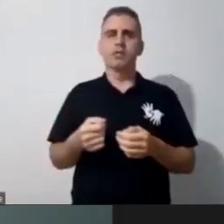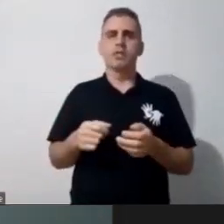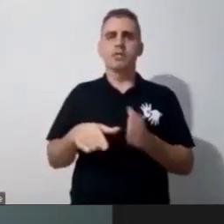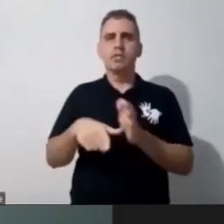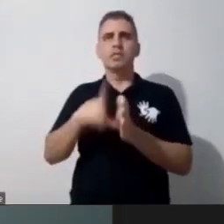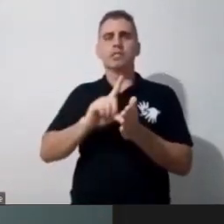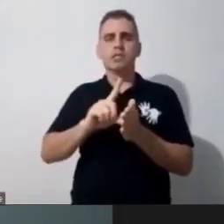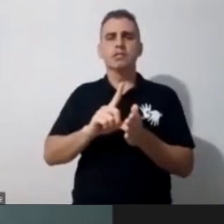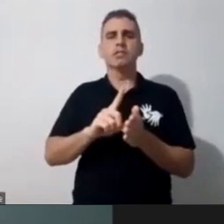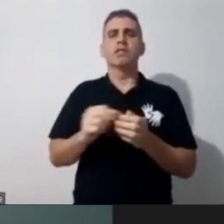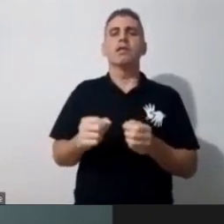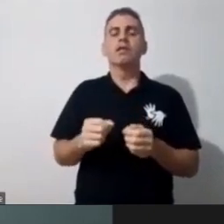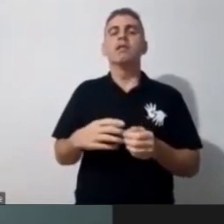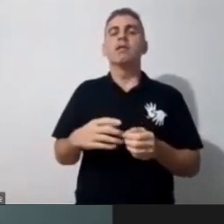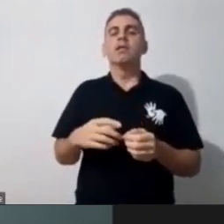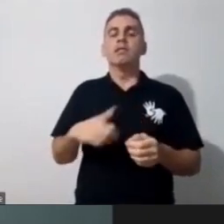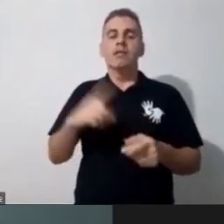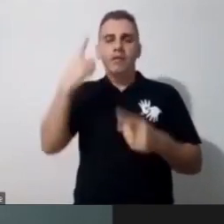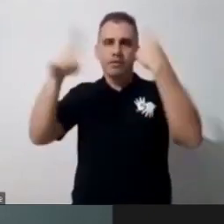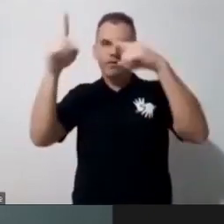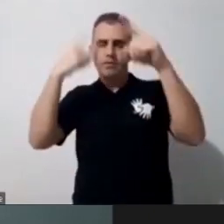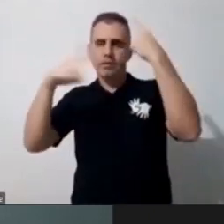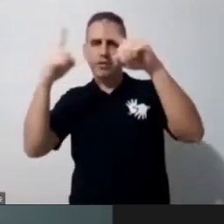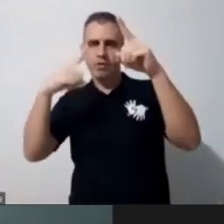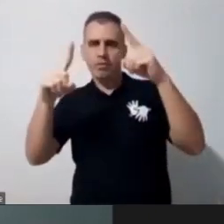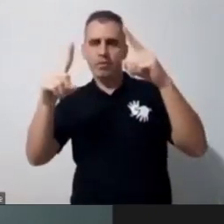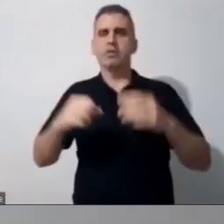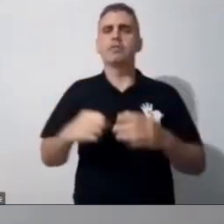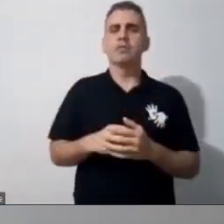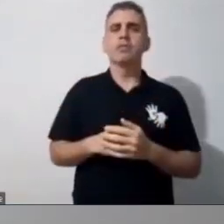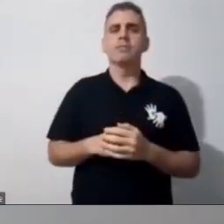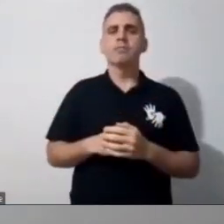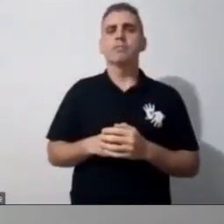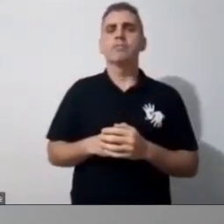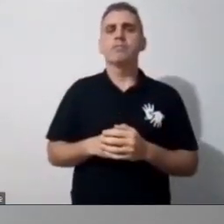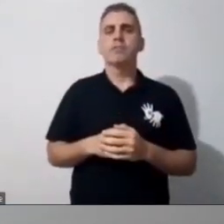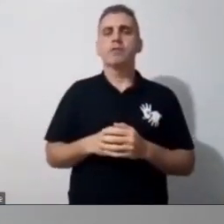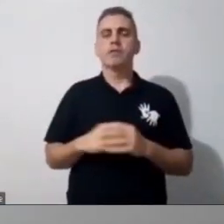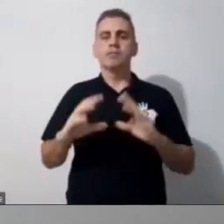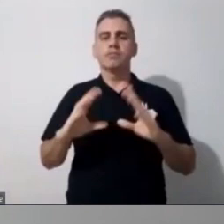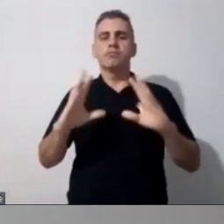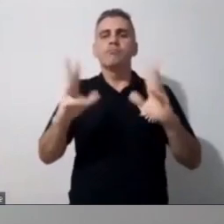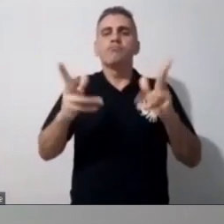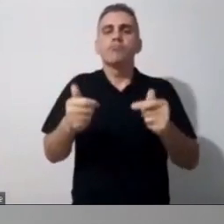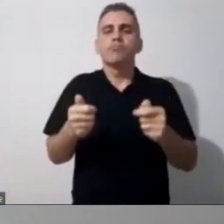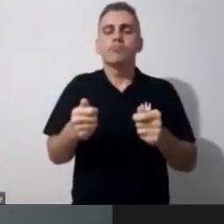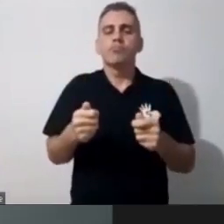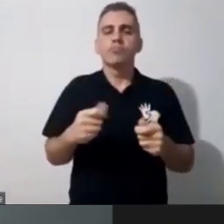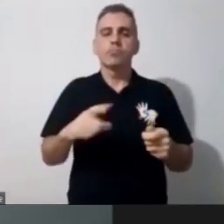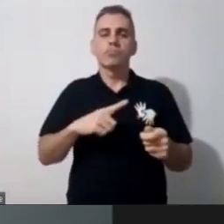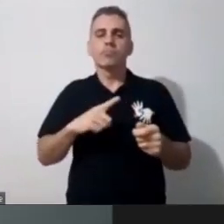reinventar para qualquer situação nesse momento, assim, porque, assim, nem todos têm essa conexão,